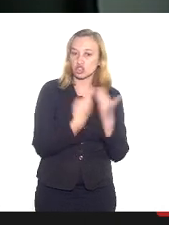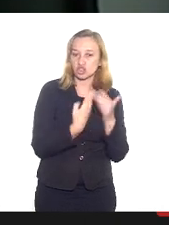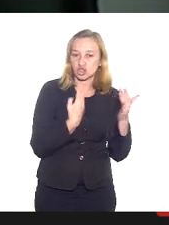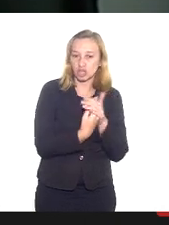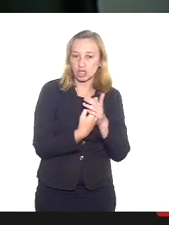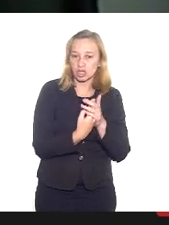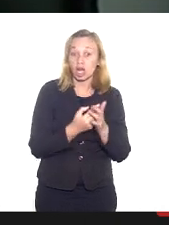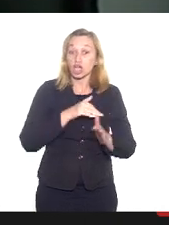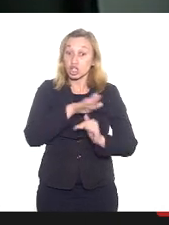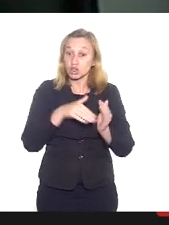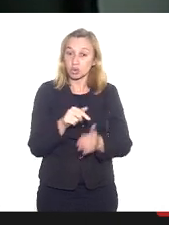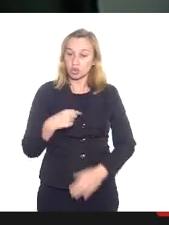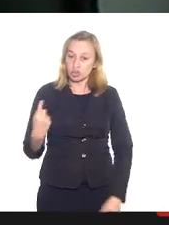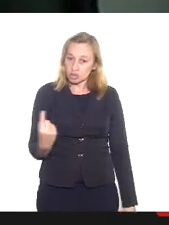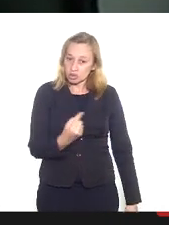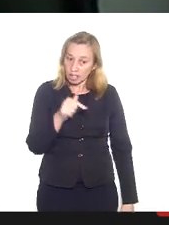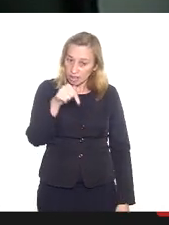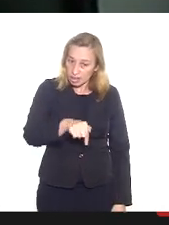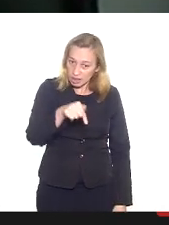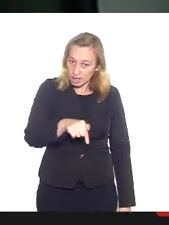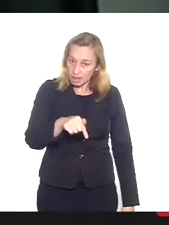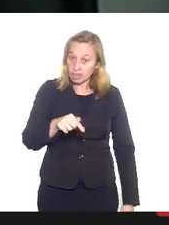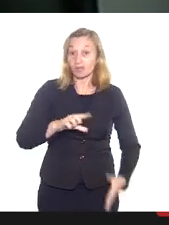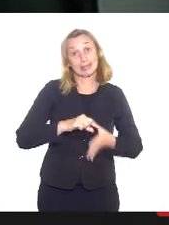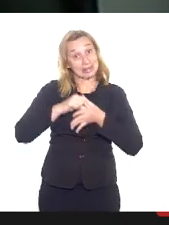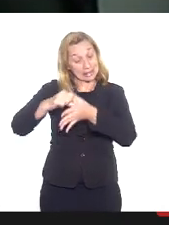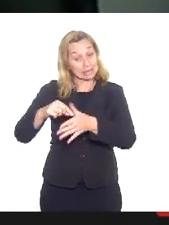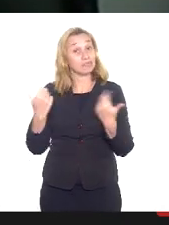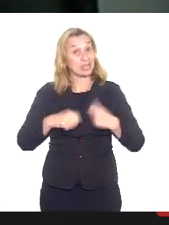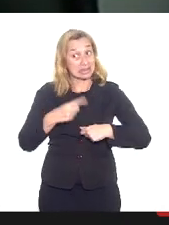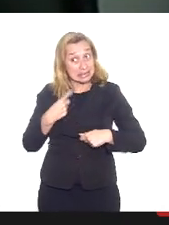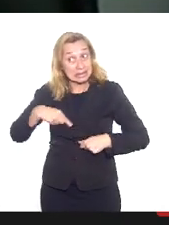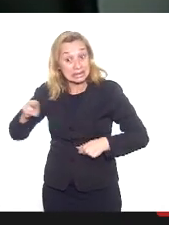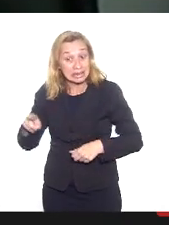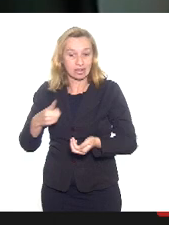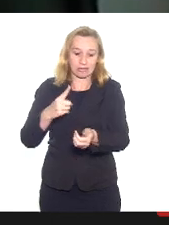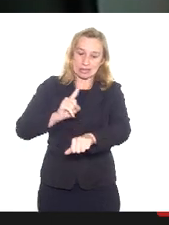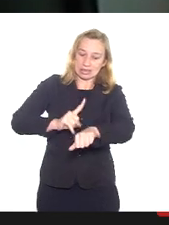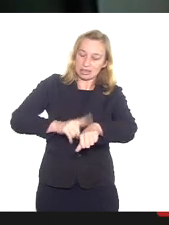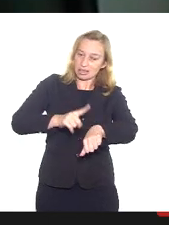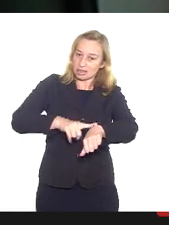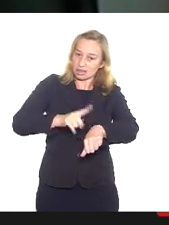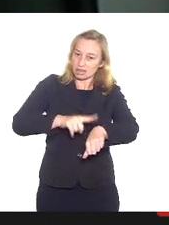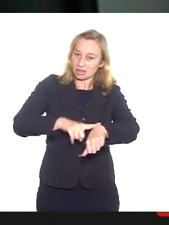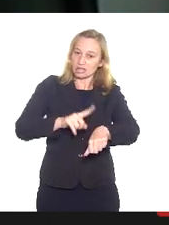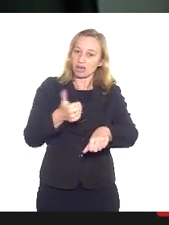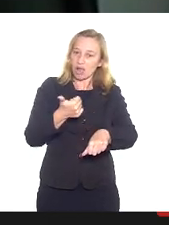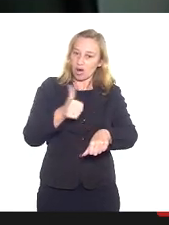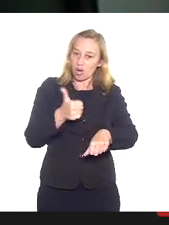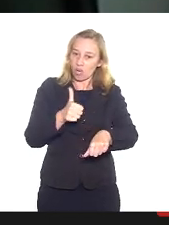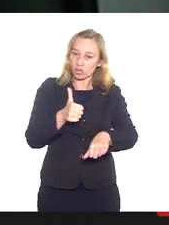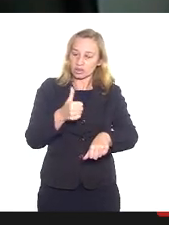e todos que estão aqui presentes são líderes. Então, nós teremos que encerrar essa reunião às 11h45. Então,